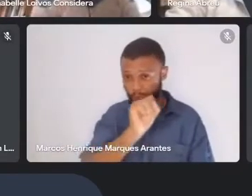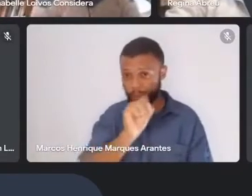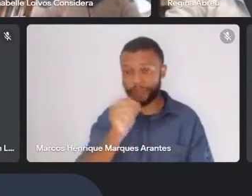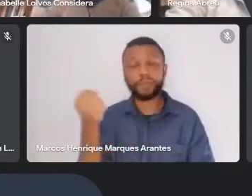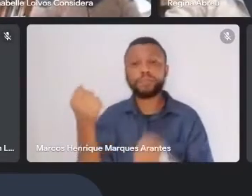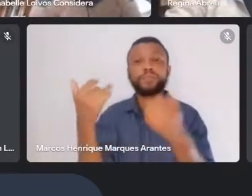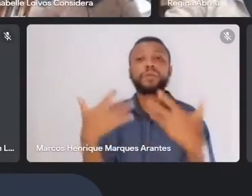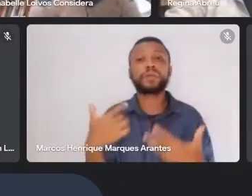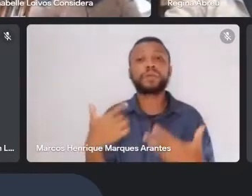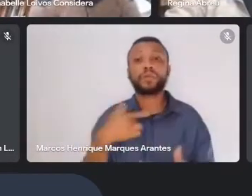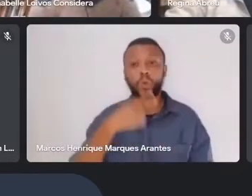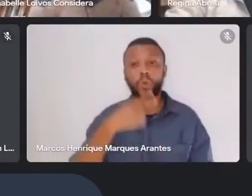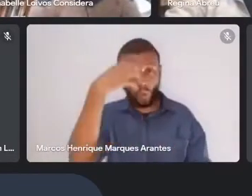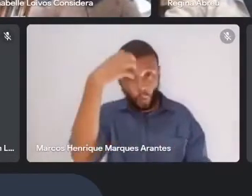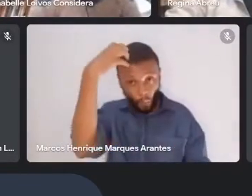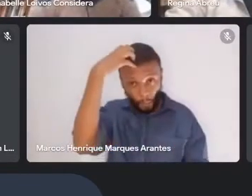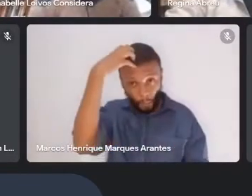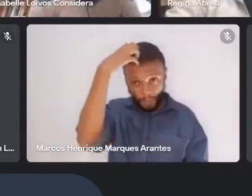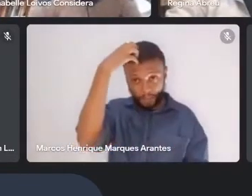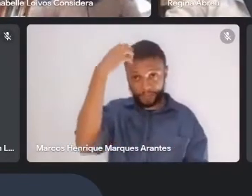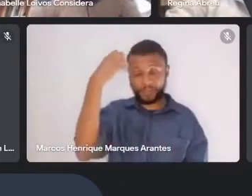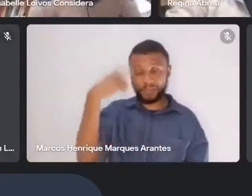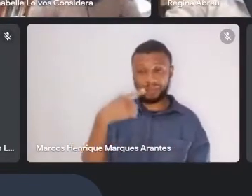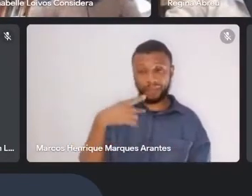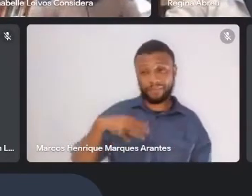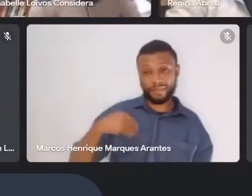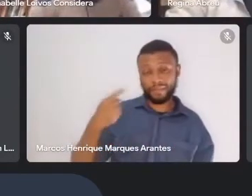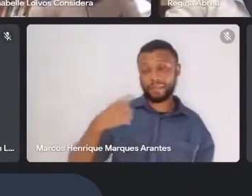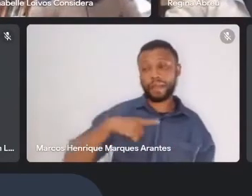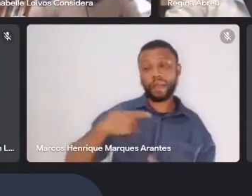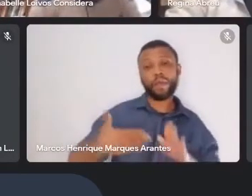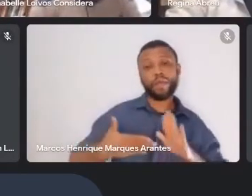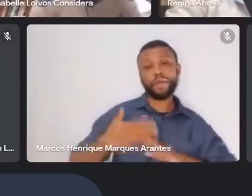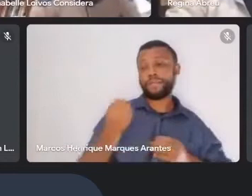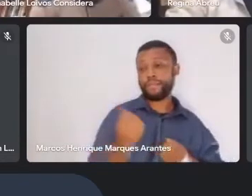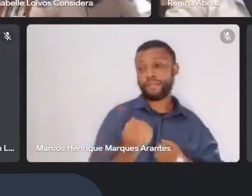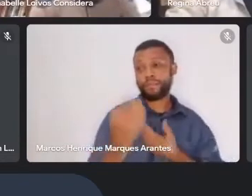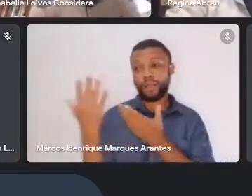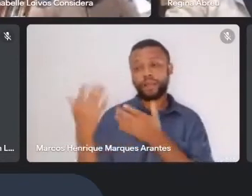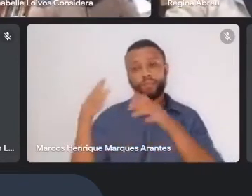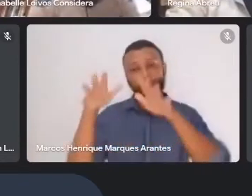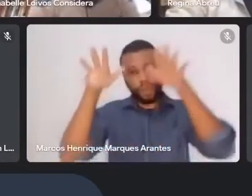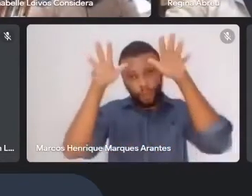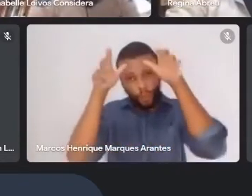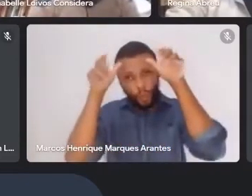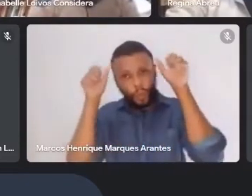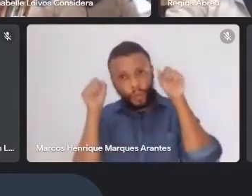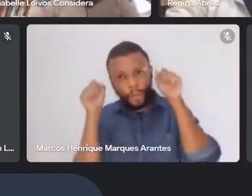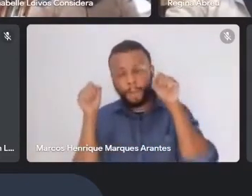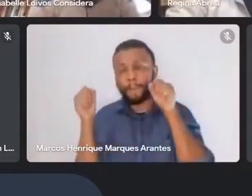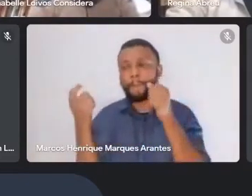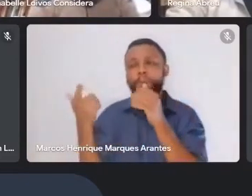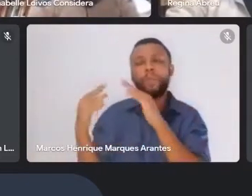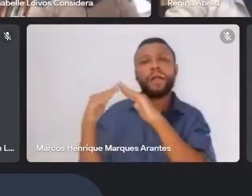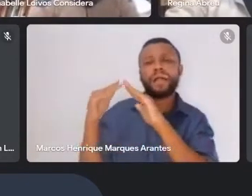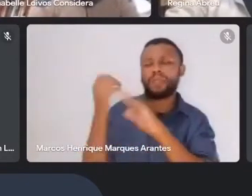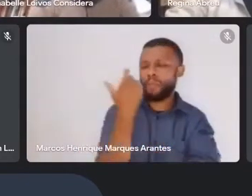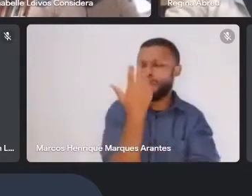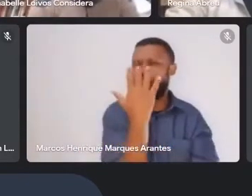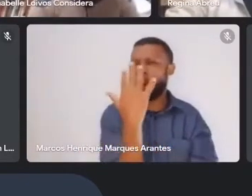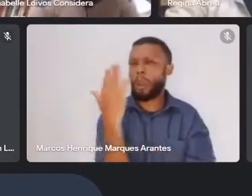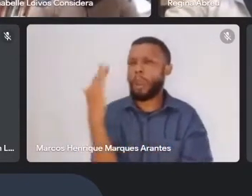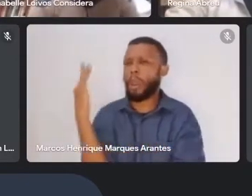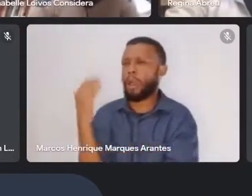culpado da minha filha ter ido para lá, para a Amazônia, morar no meio daquela floresta,